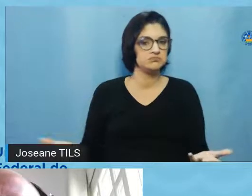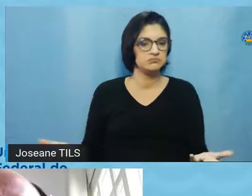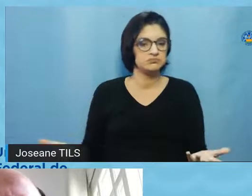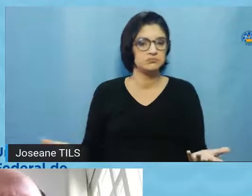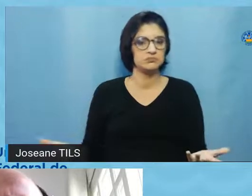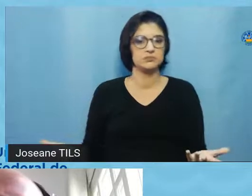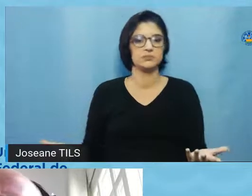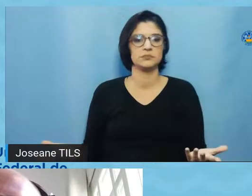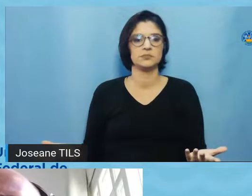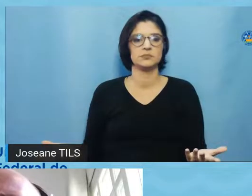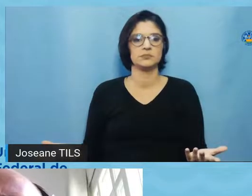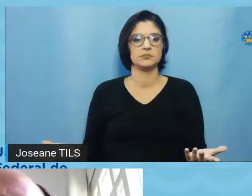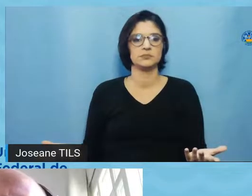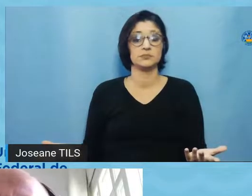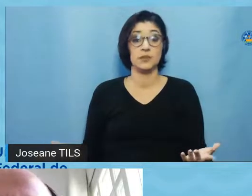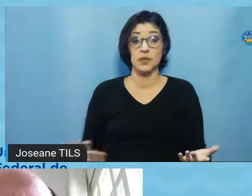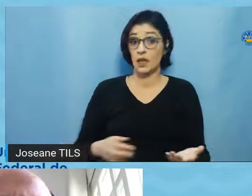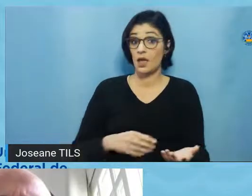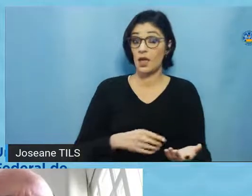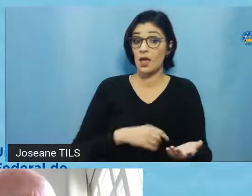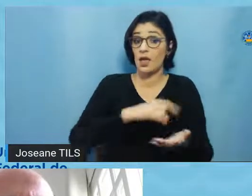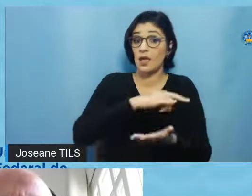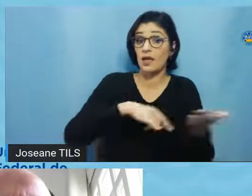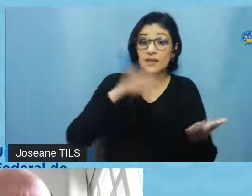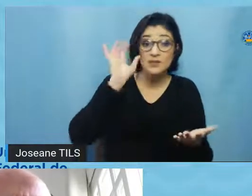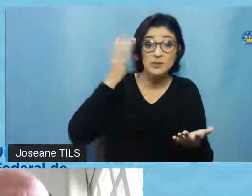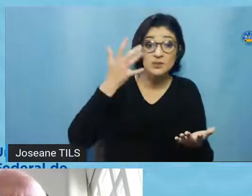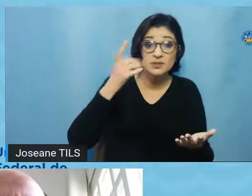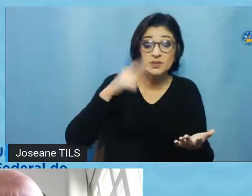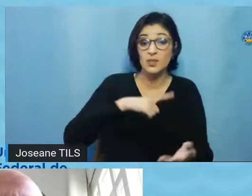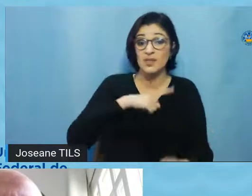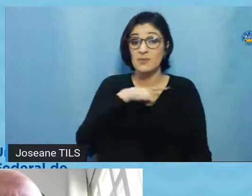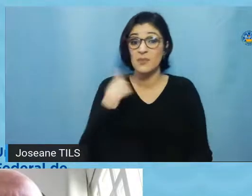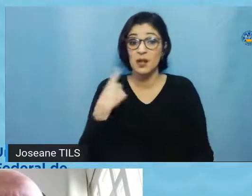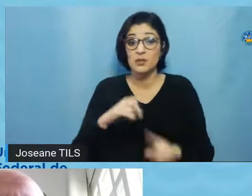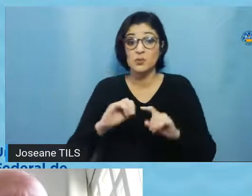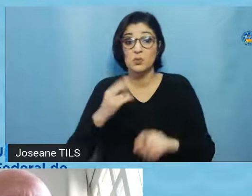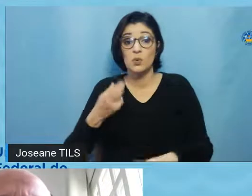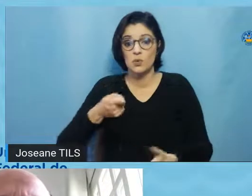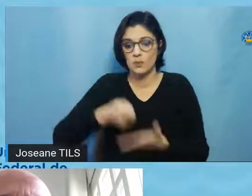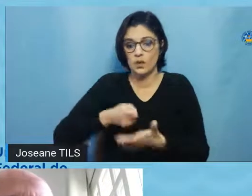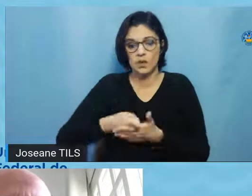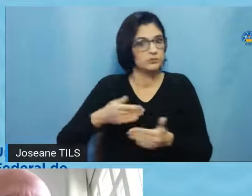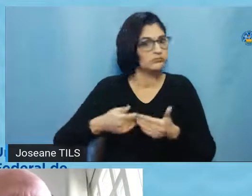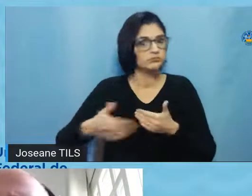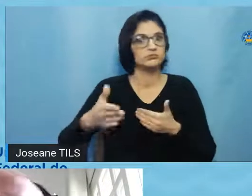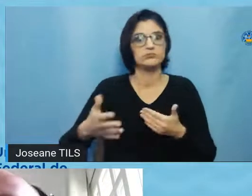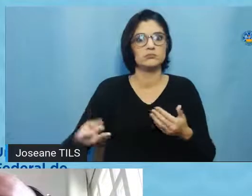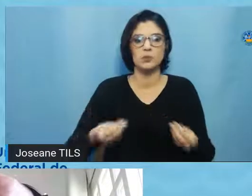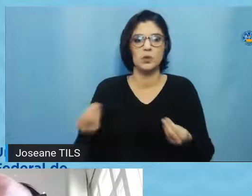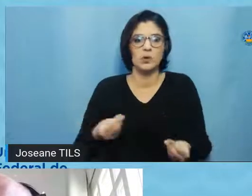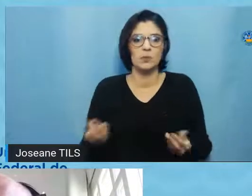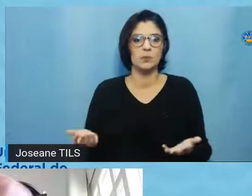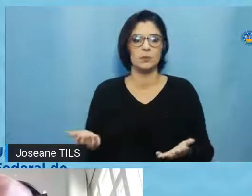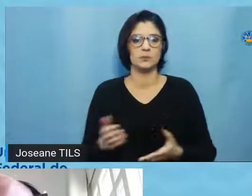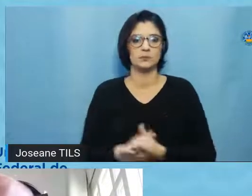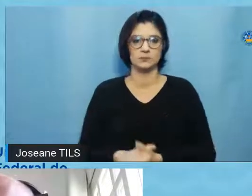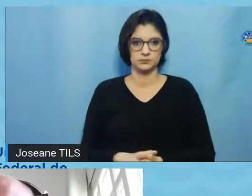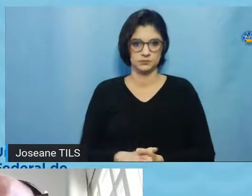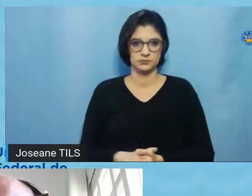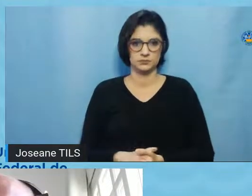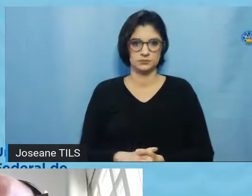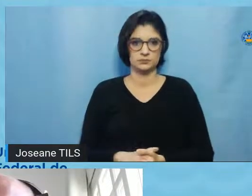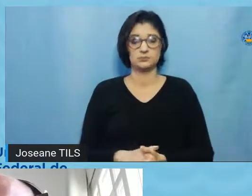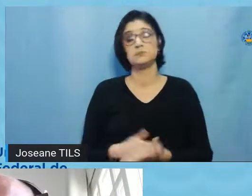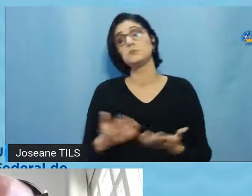resolução nos dá prazo ou já seria algo obrigatório agora para 2020, 2021, Como eu